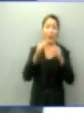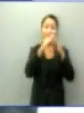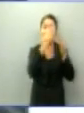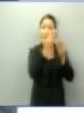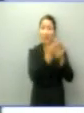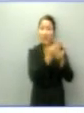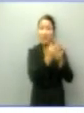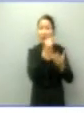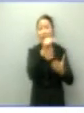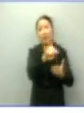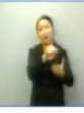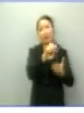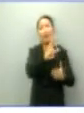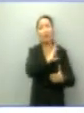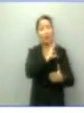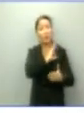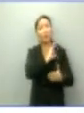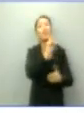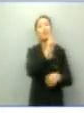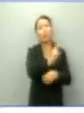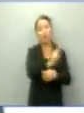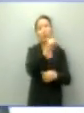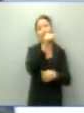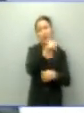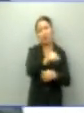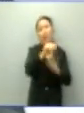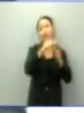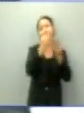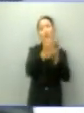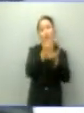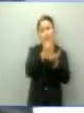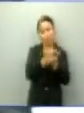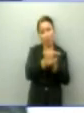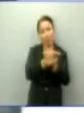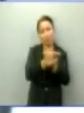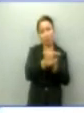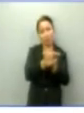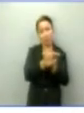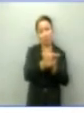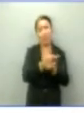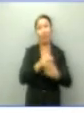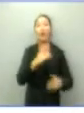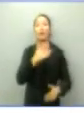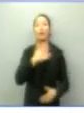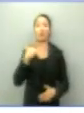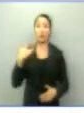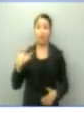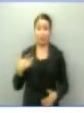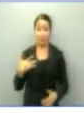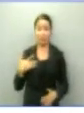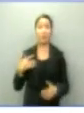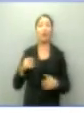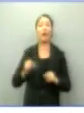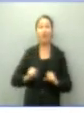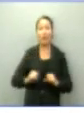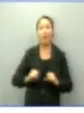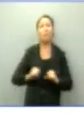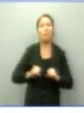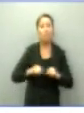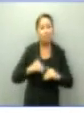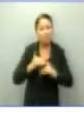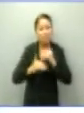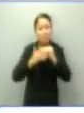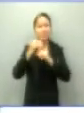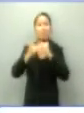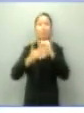está, que é a escola. E a polícia convivendo, tendo uma relação positiva com a comunidade. na saúde, nós fortalecemos a